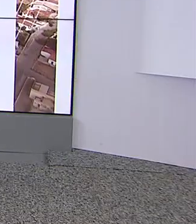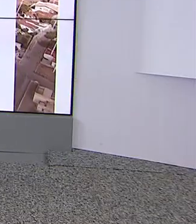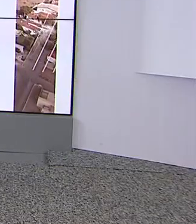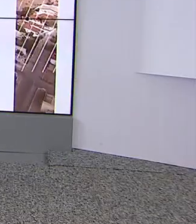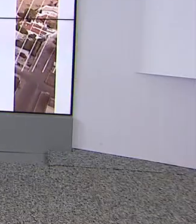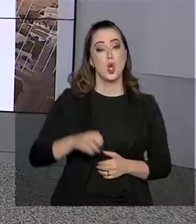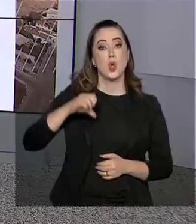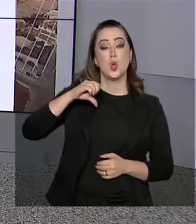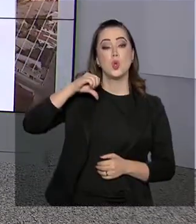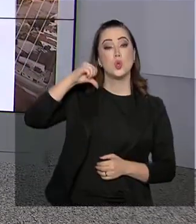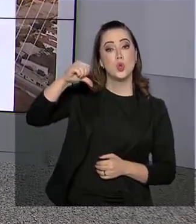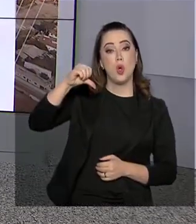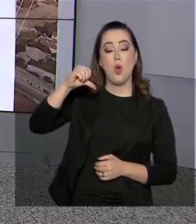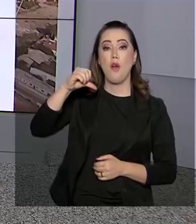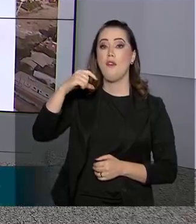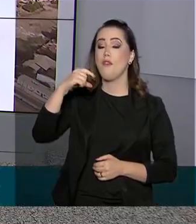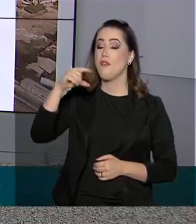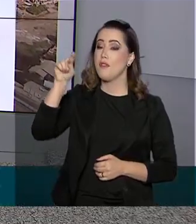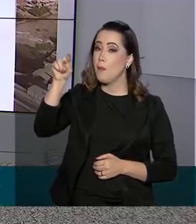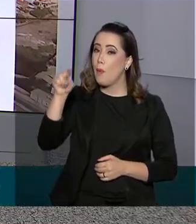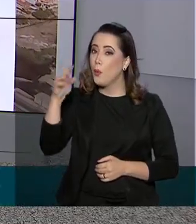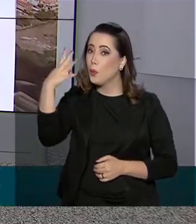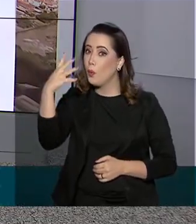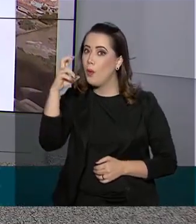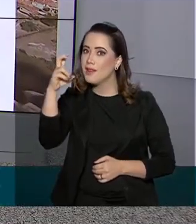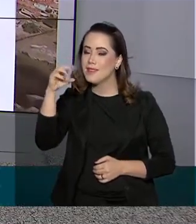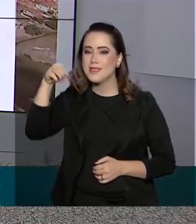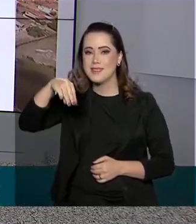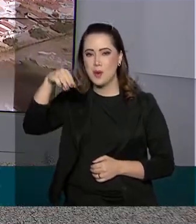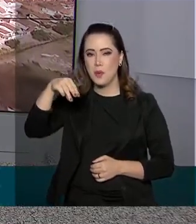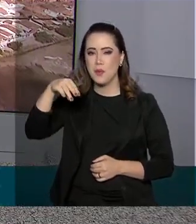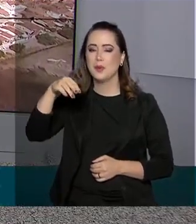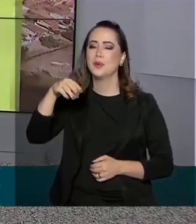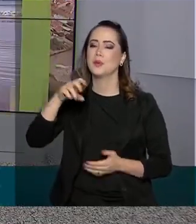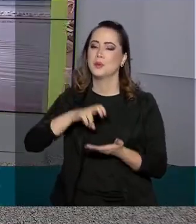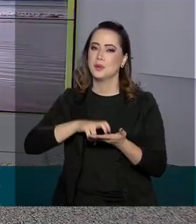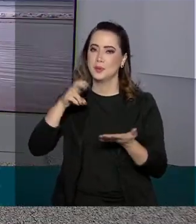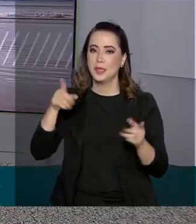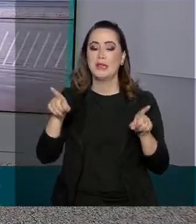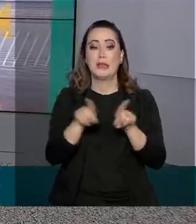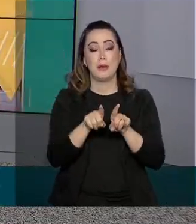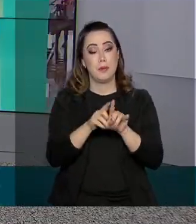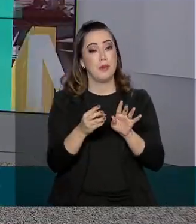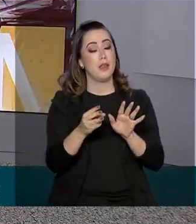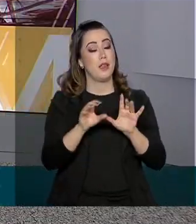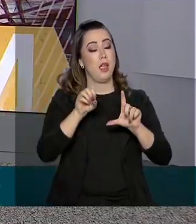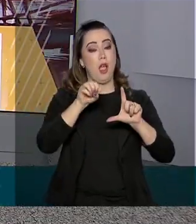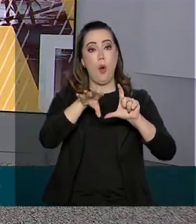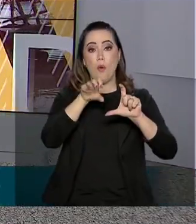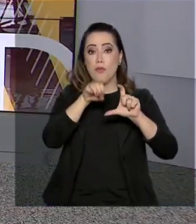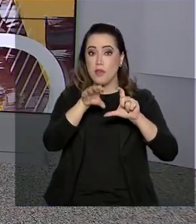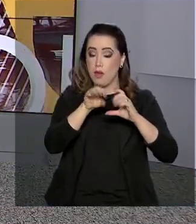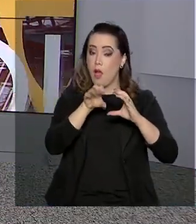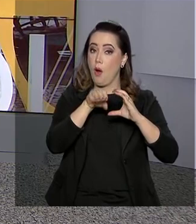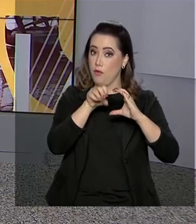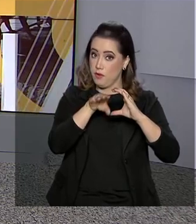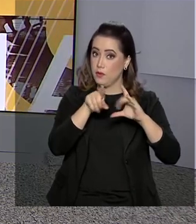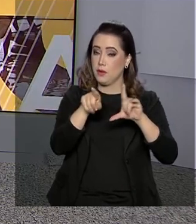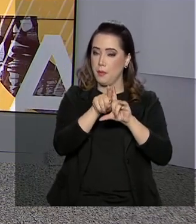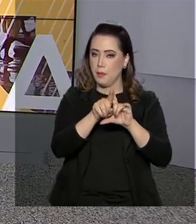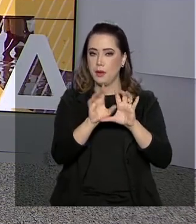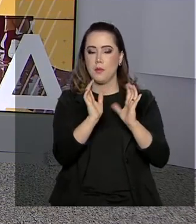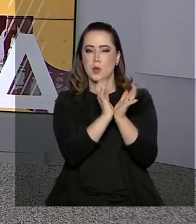São 9 horas e 45 minutos. Estamos ao vivo também pelas nossas redes sociais. A Comissão Especial da Câmara concluiu nesta